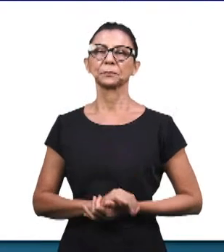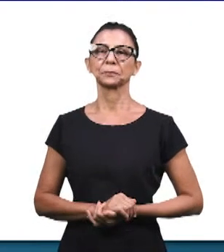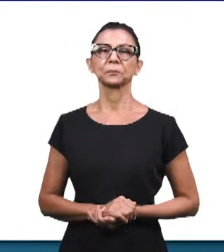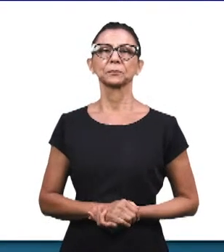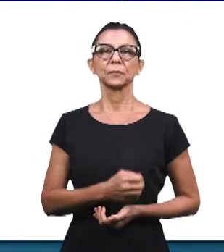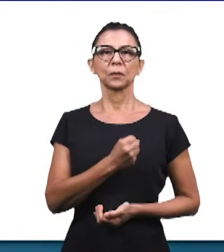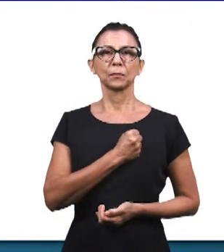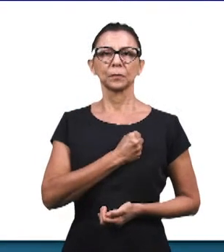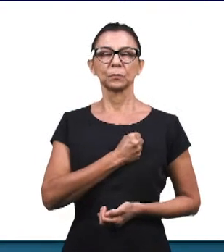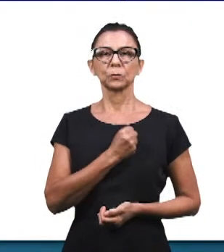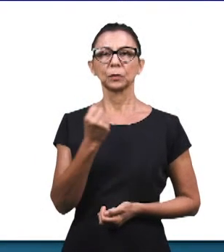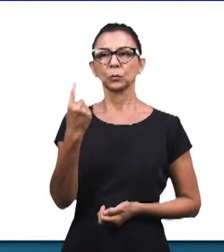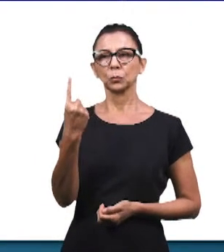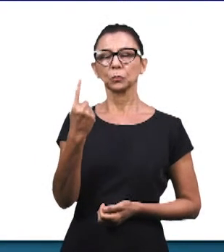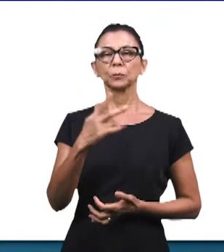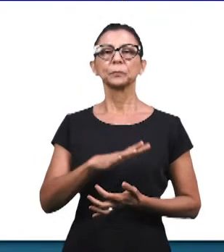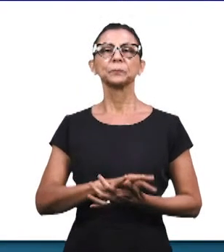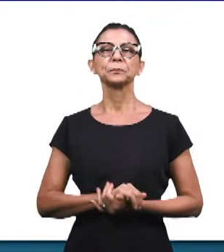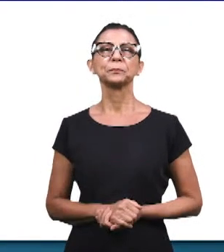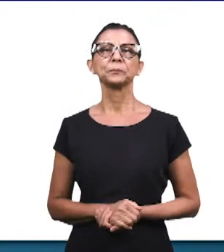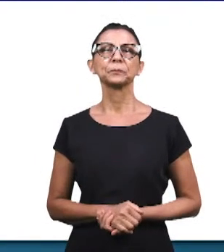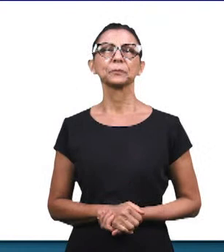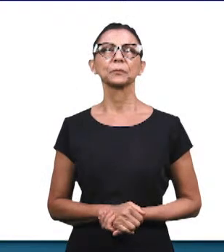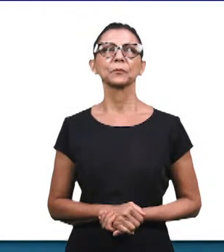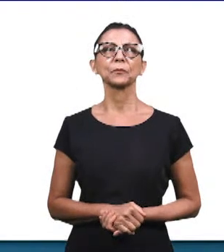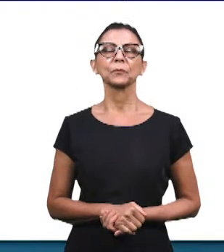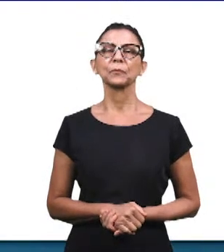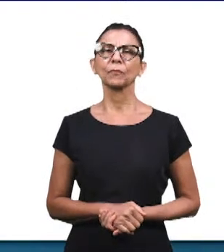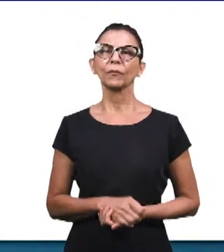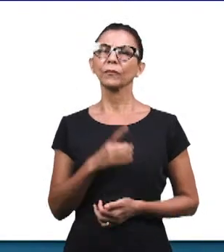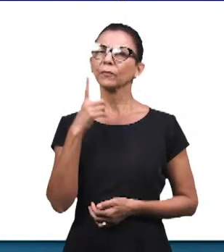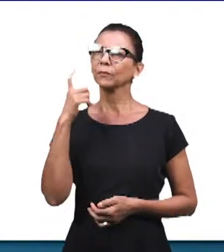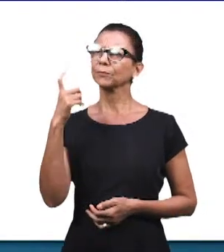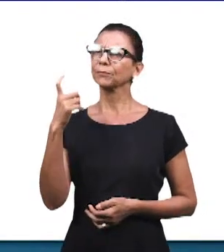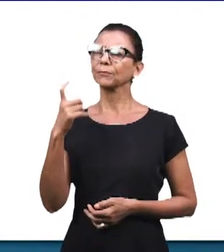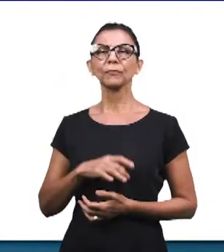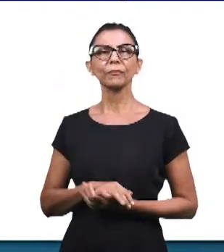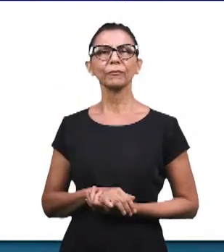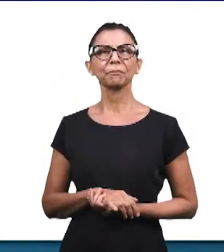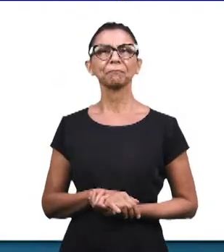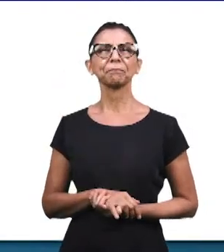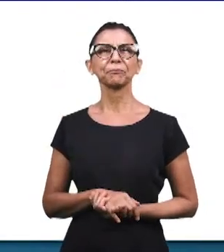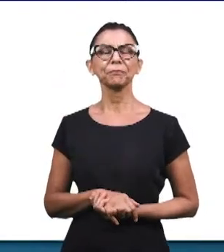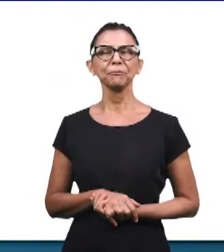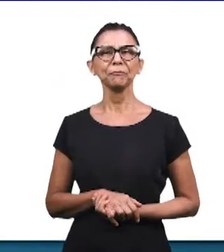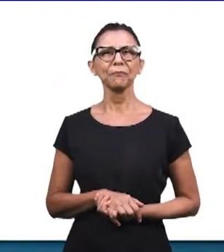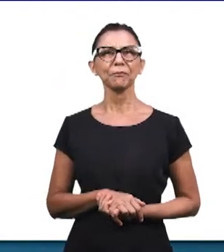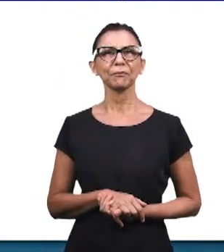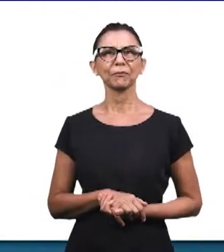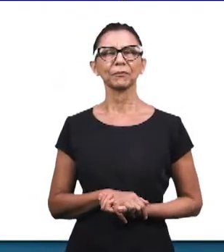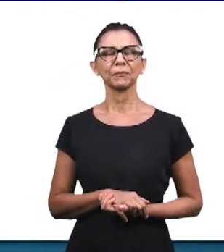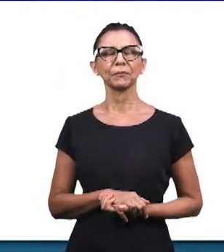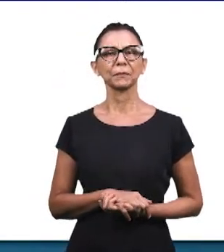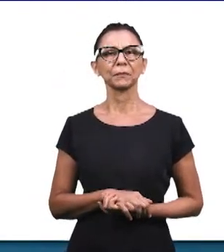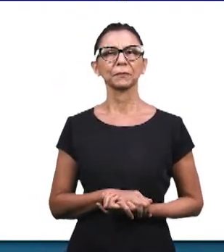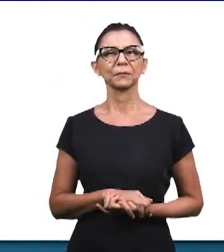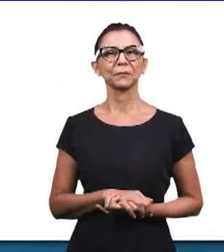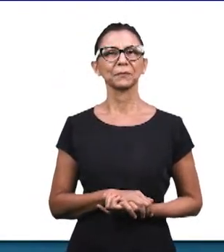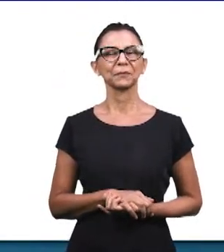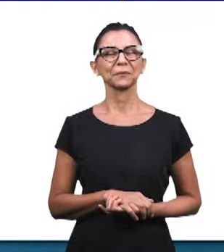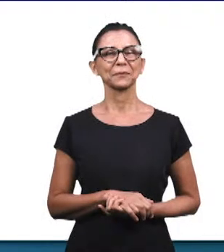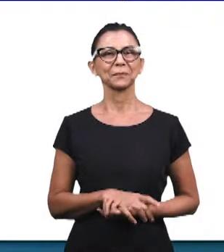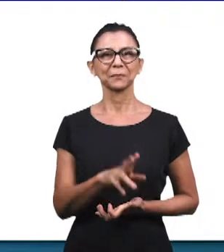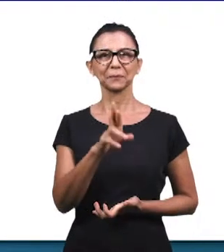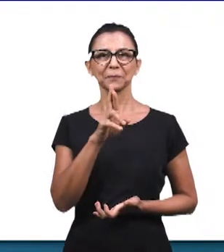lá de Luanda. E eles escreveram o seguinte, que coisa interessante a colocação feita pelos irmãos, que foi